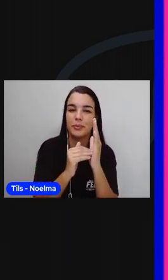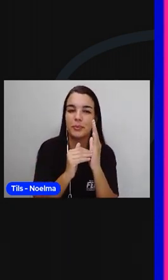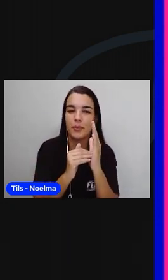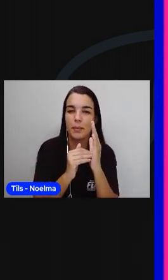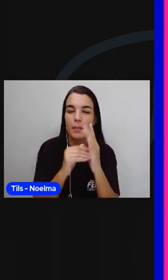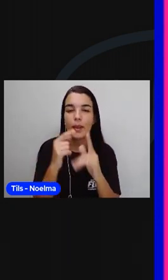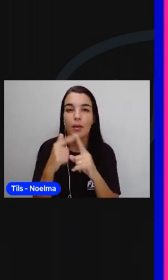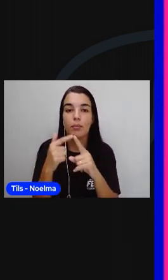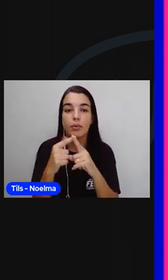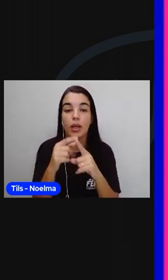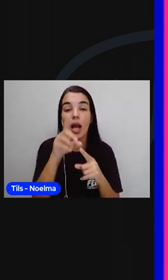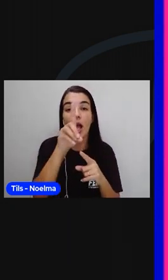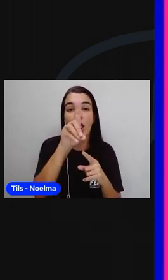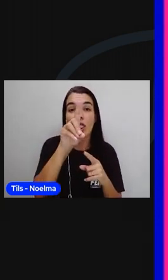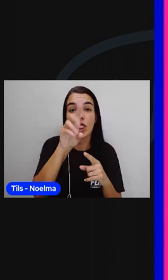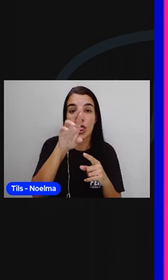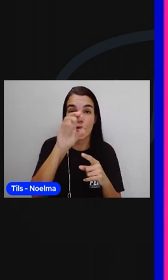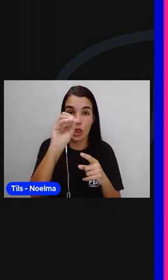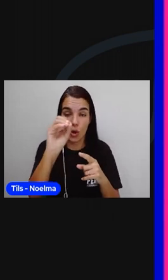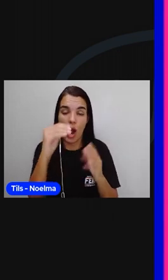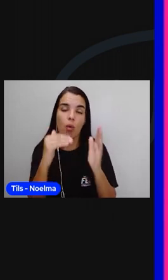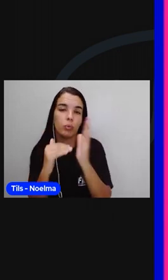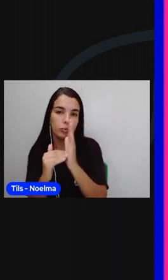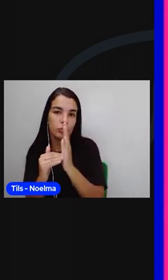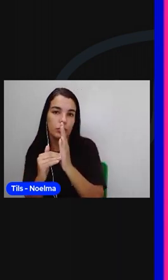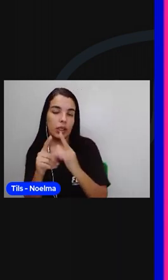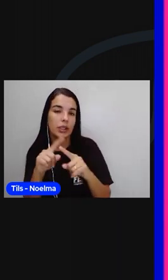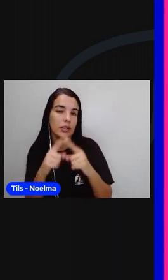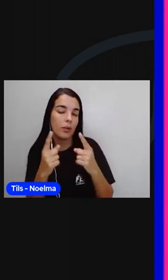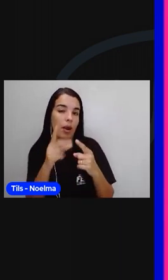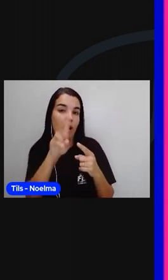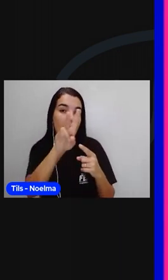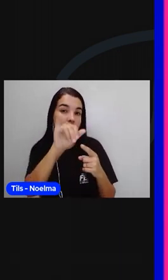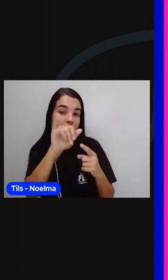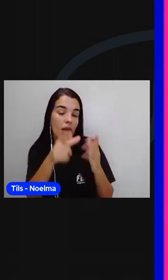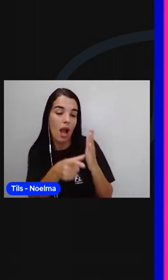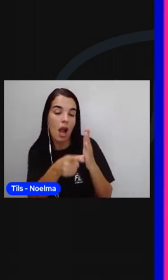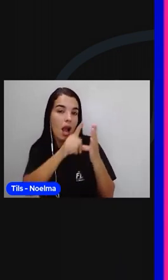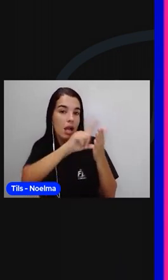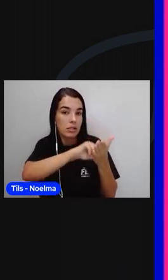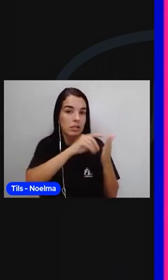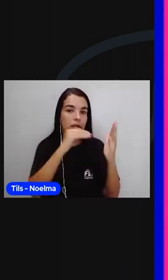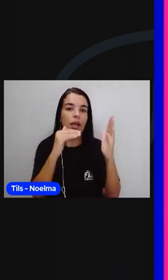é a última sílaba. Então, vi é a penúltima.